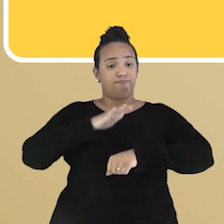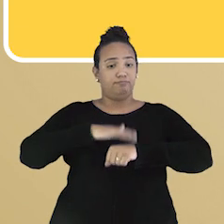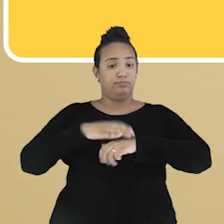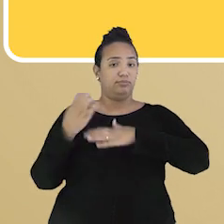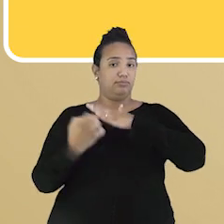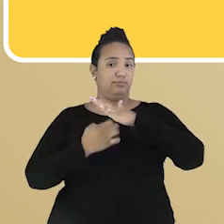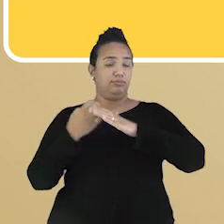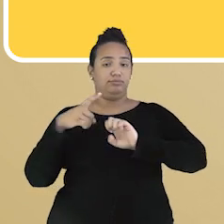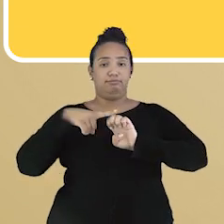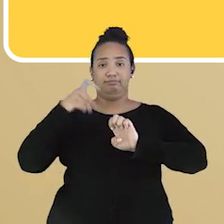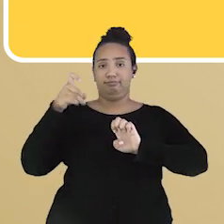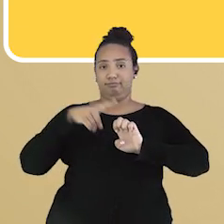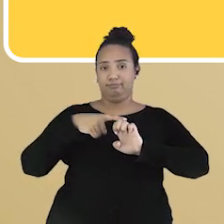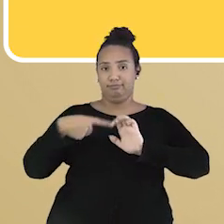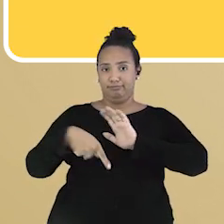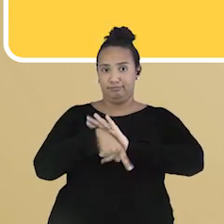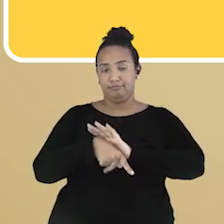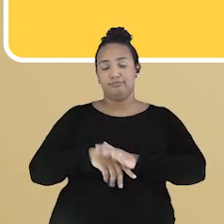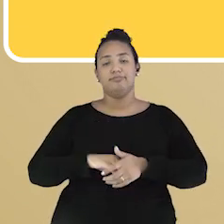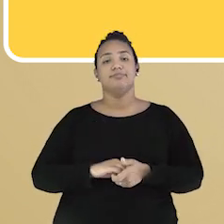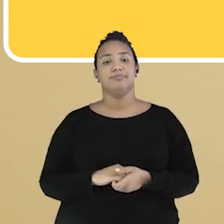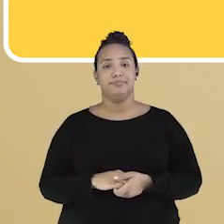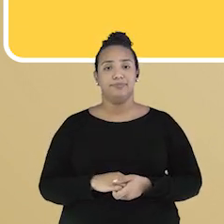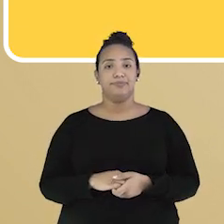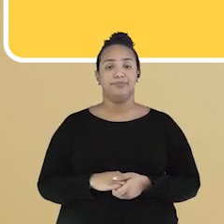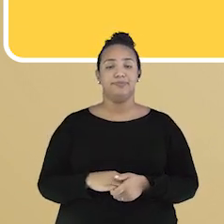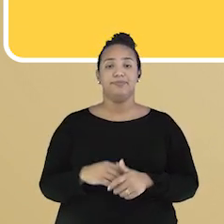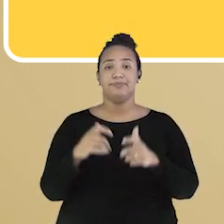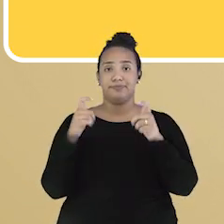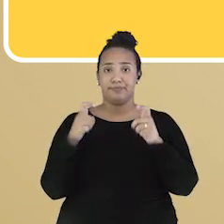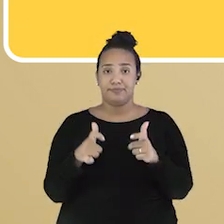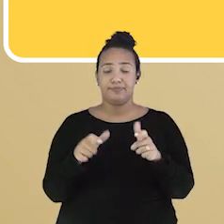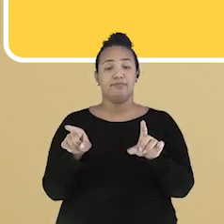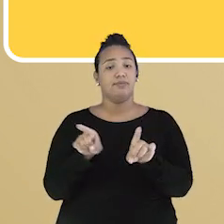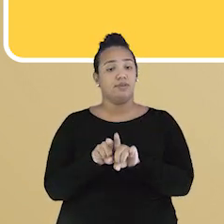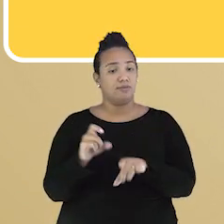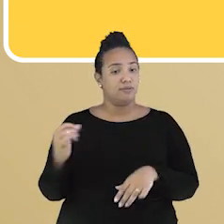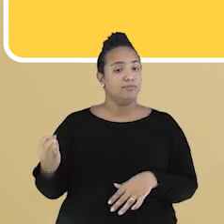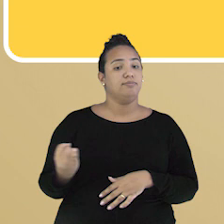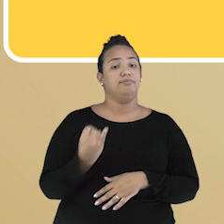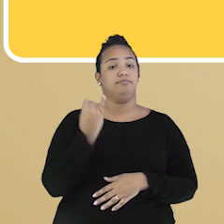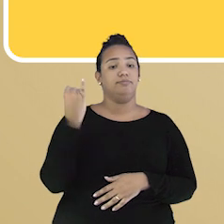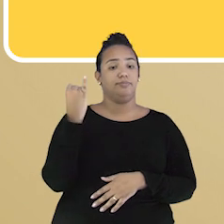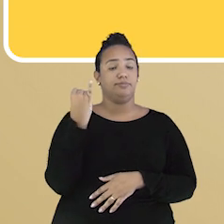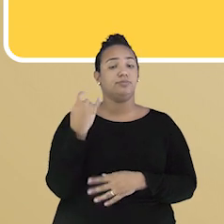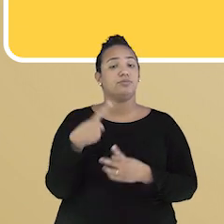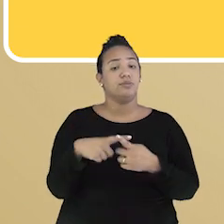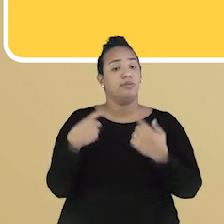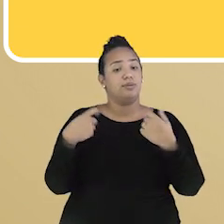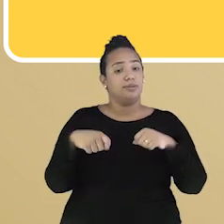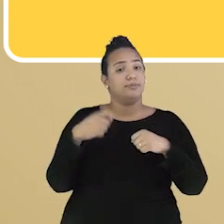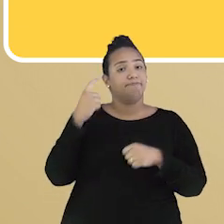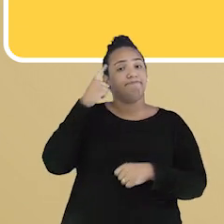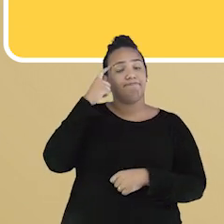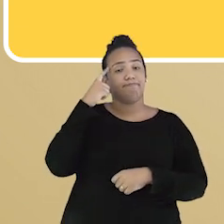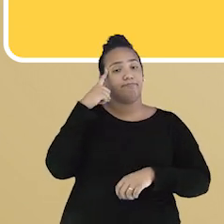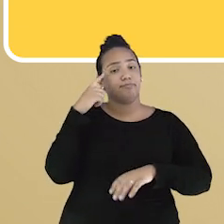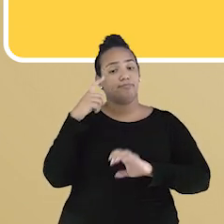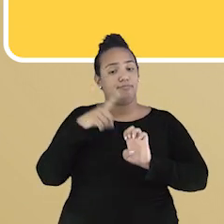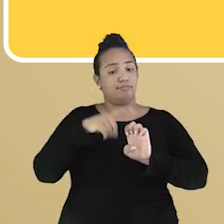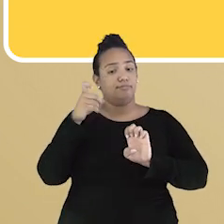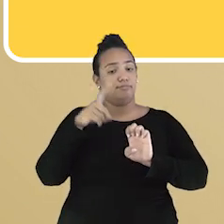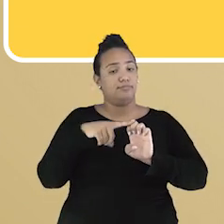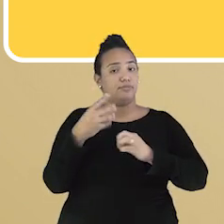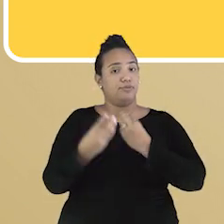empreendedoras, que trabalham no seu próprio negócio. A localização também é importante ao pensar no empreendimento,